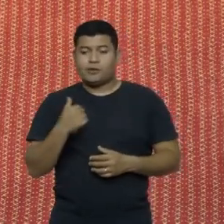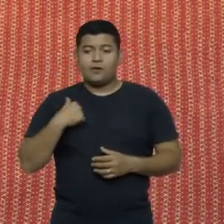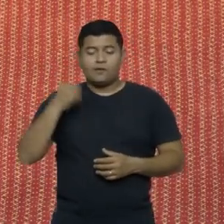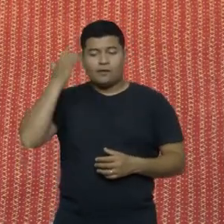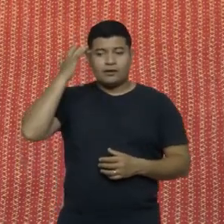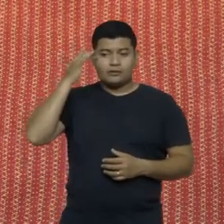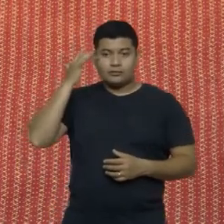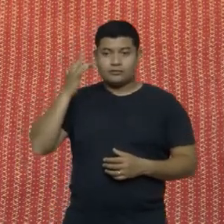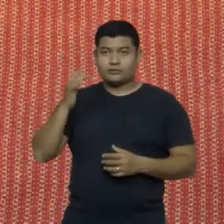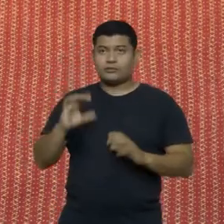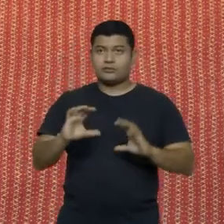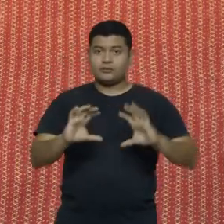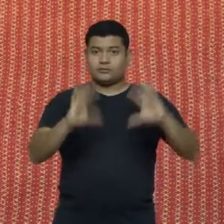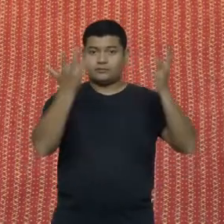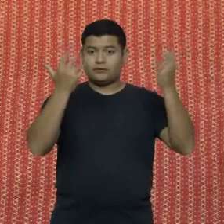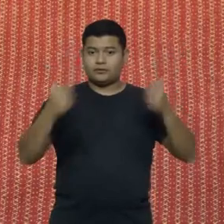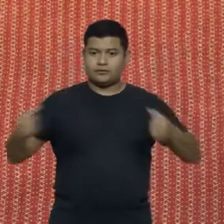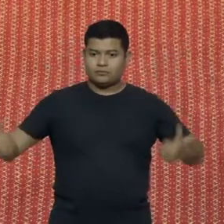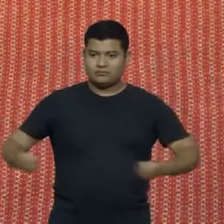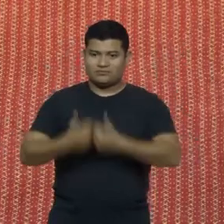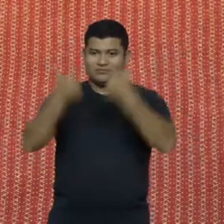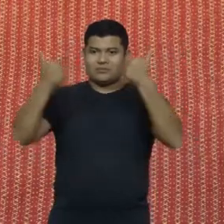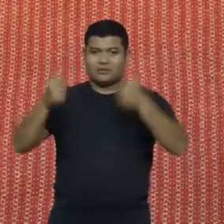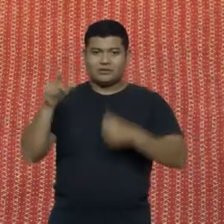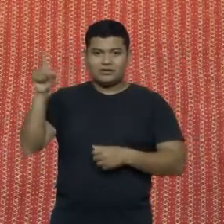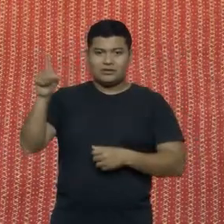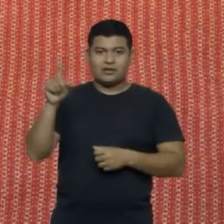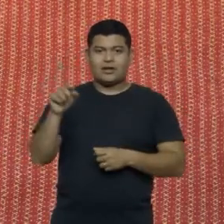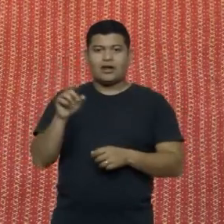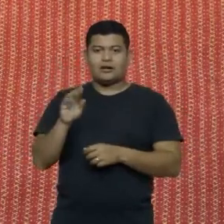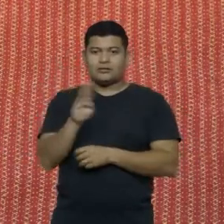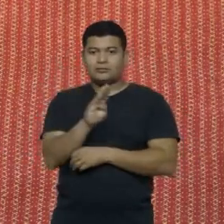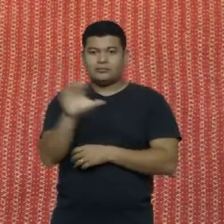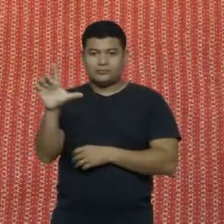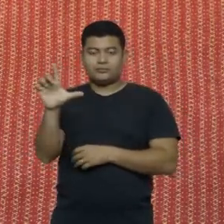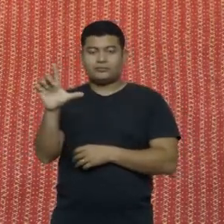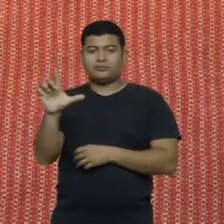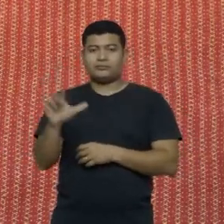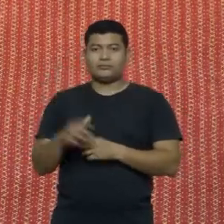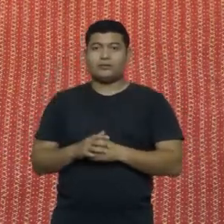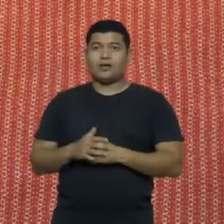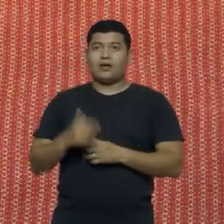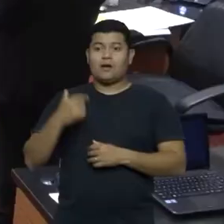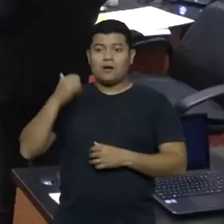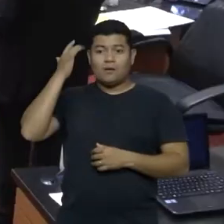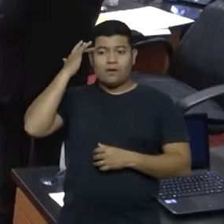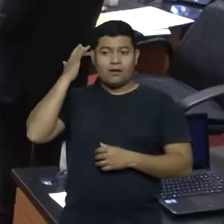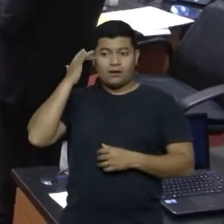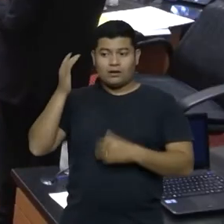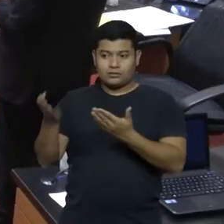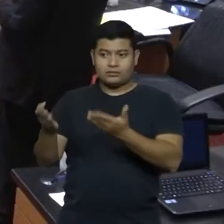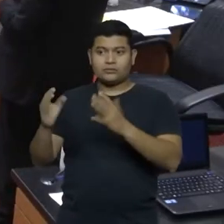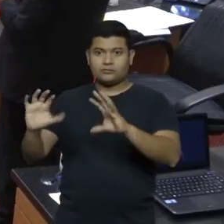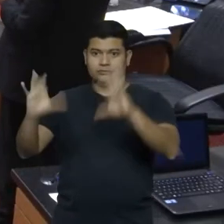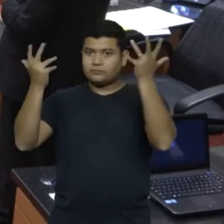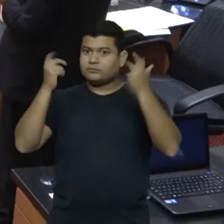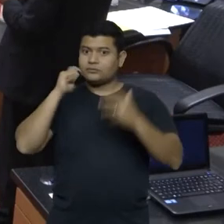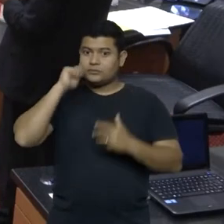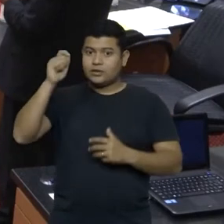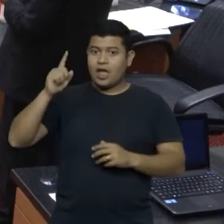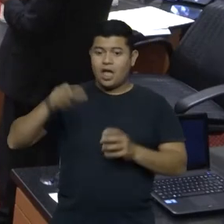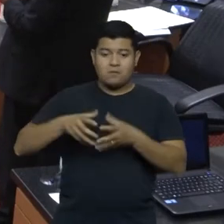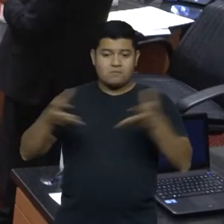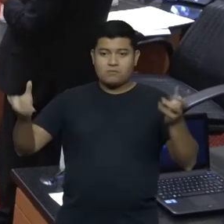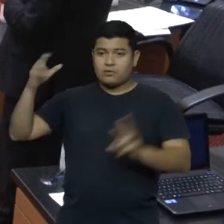da outubro, em Blumenau, deputado Ismael, seja uma das maiores referências em termos de